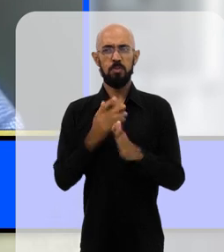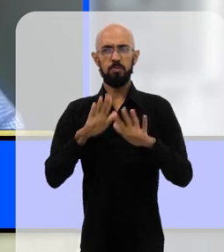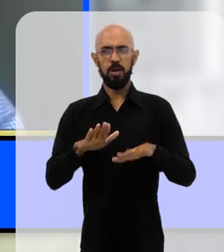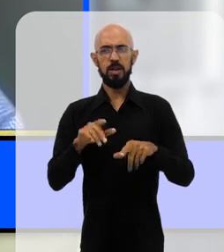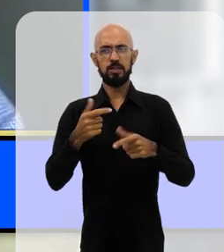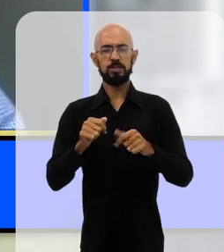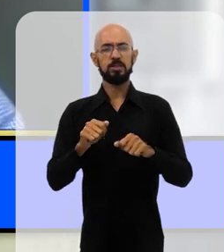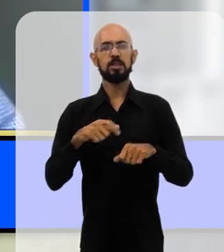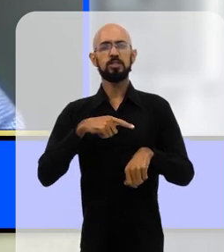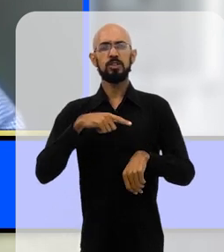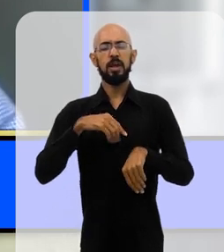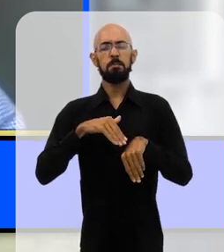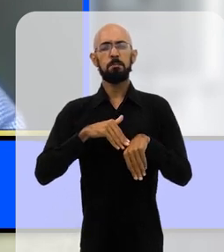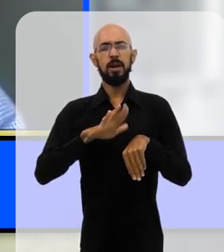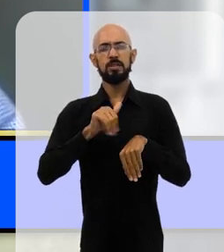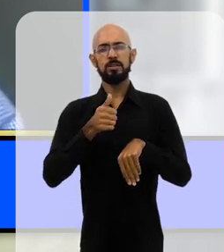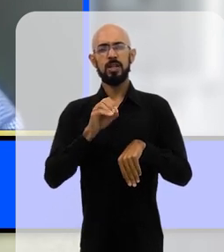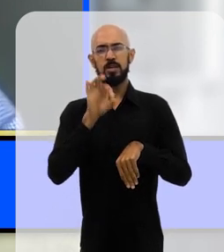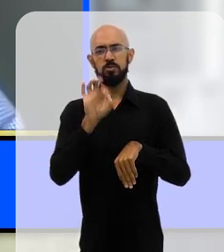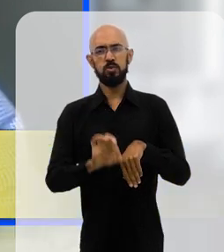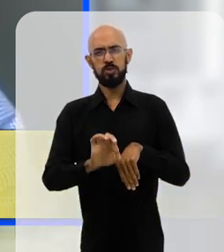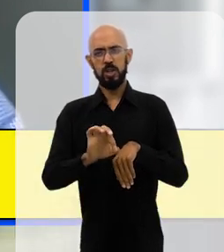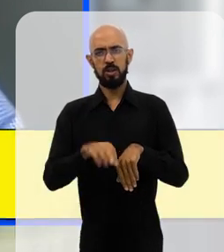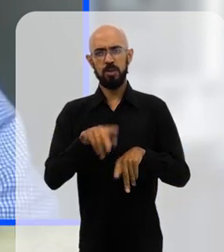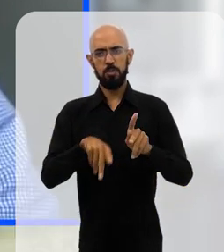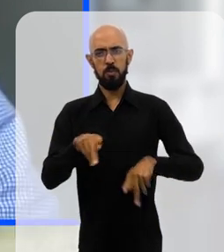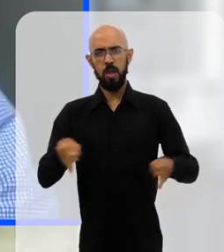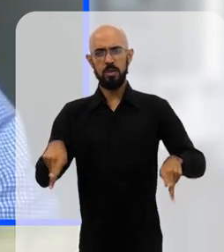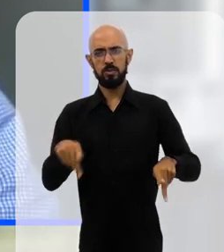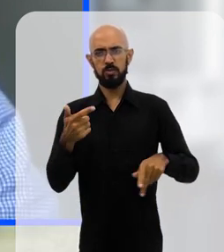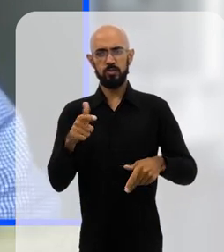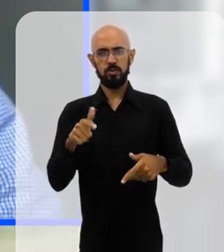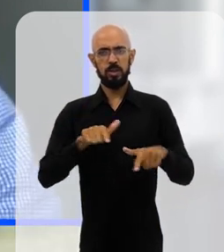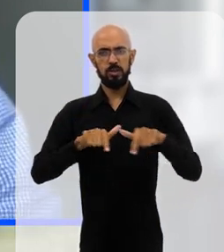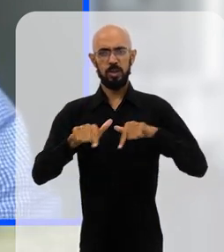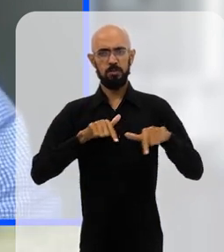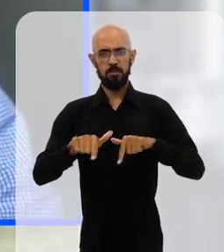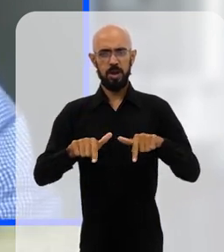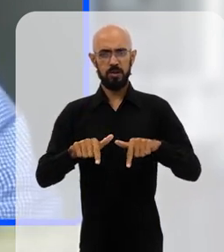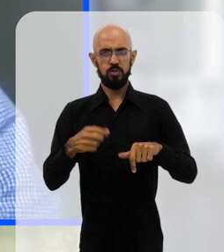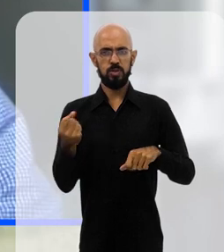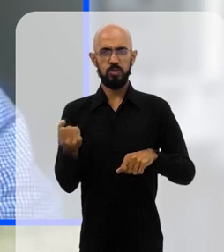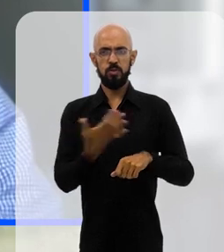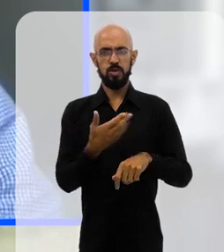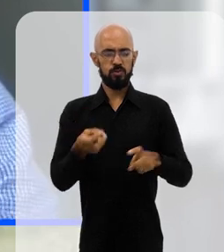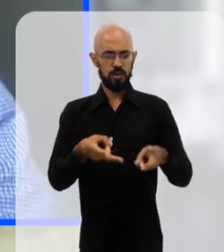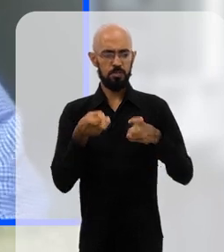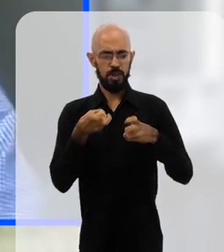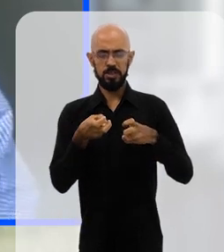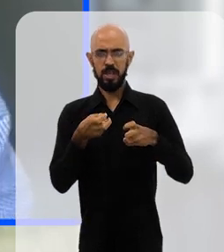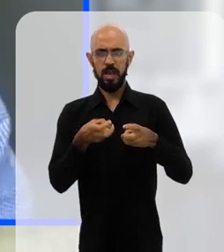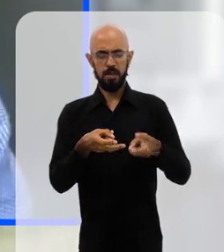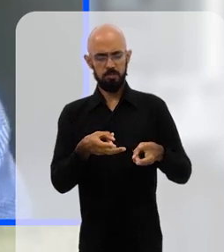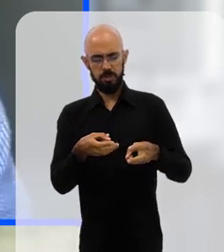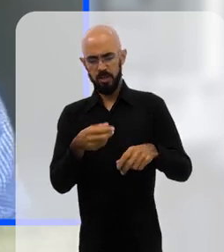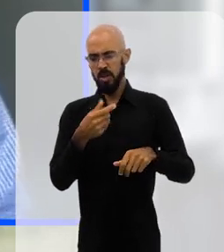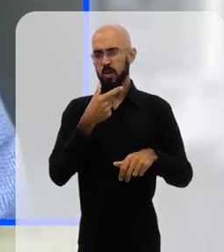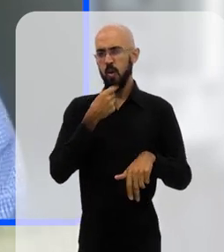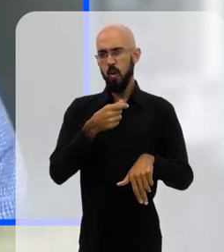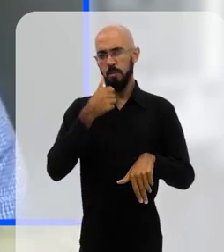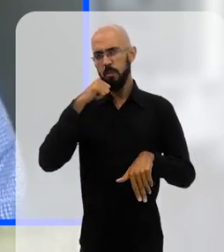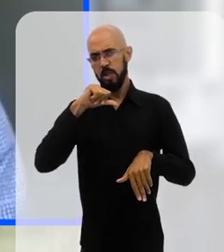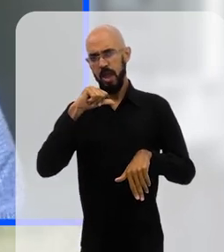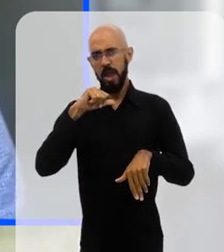mas ainda assim um patamar acima de 10% da população desempregada, e aí quando você faz os recortes, por exemplo, entre mulheres,